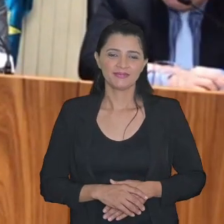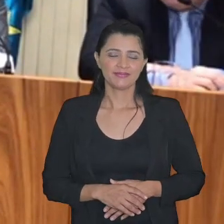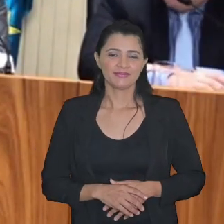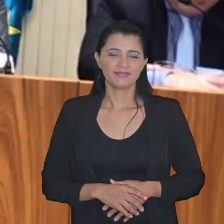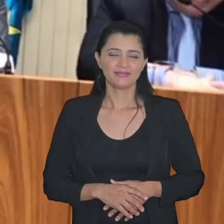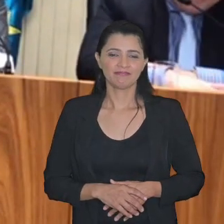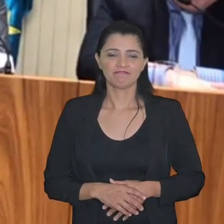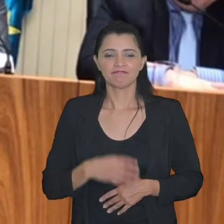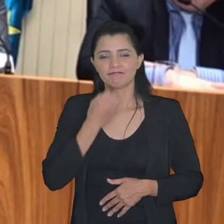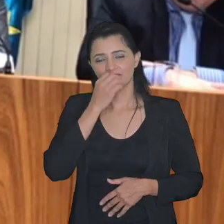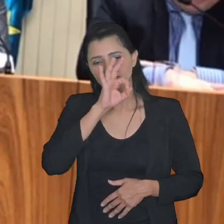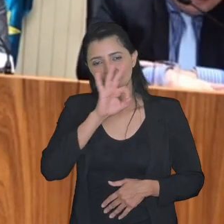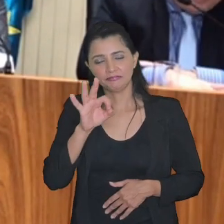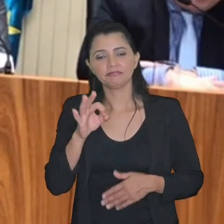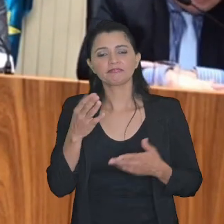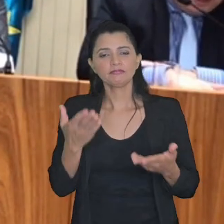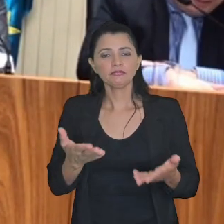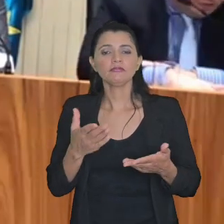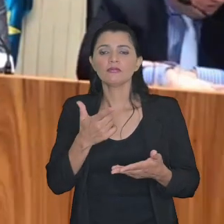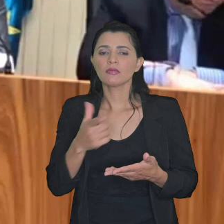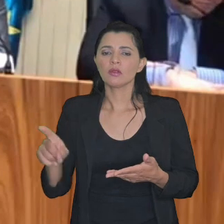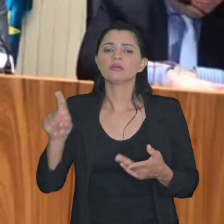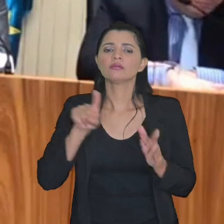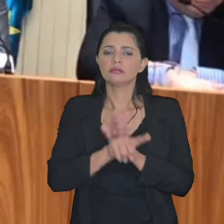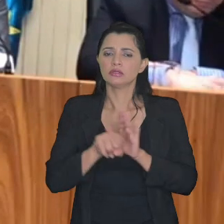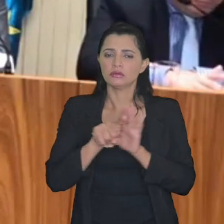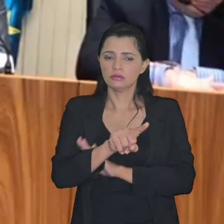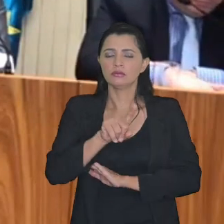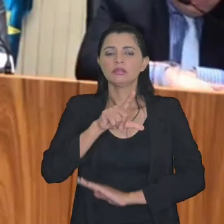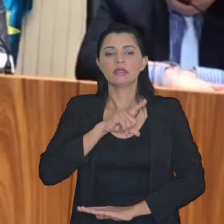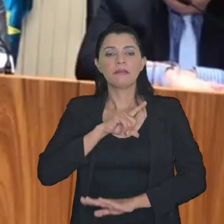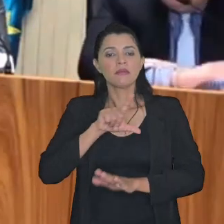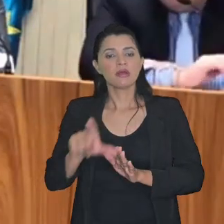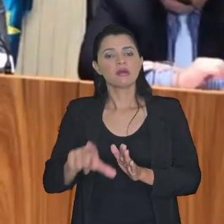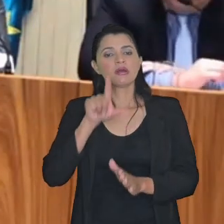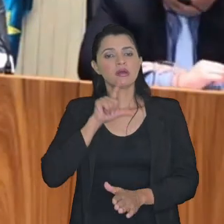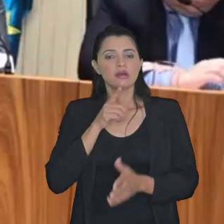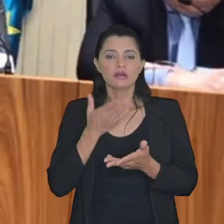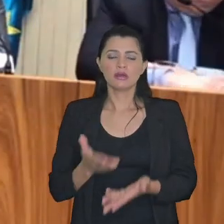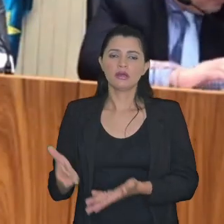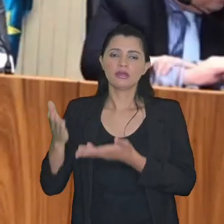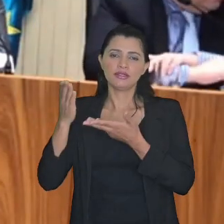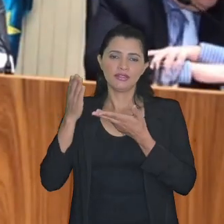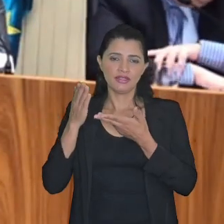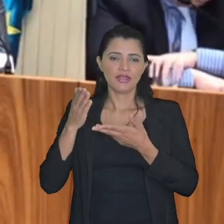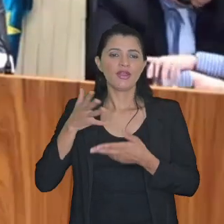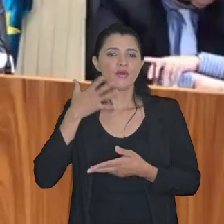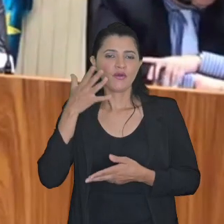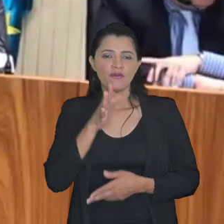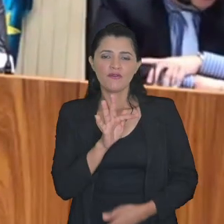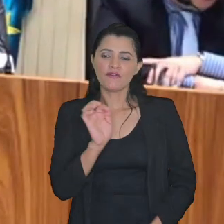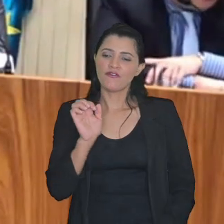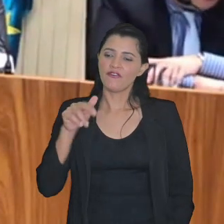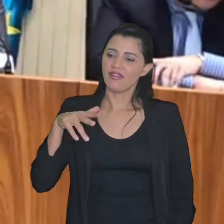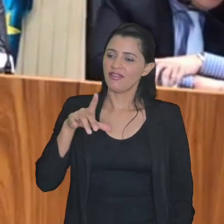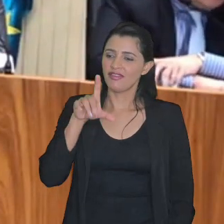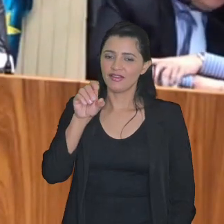muito bem eu tenho mais algumas perguntas aqui mas antes vamos ouvir o Fernando